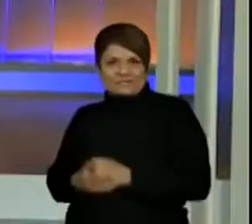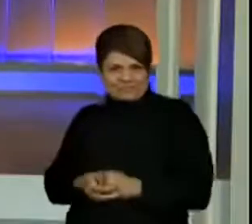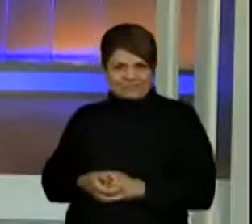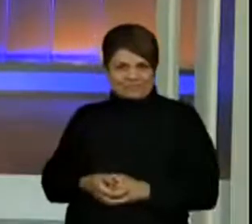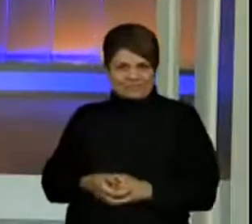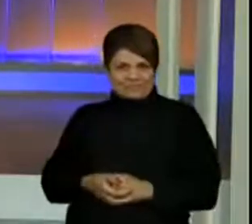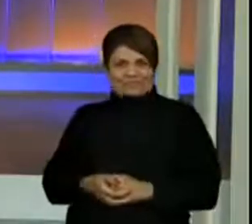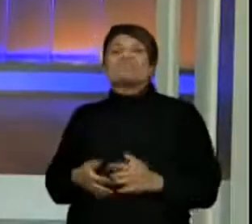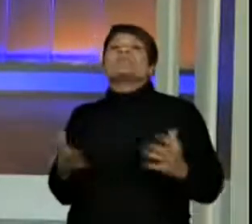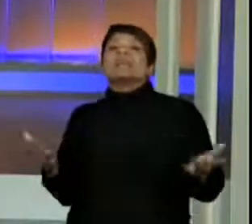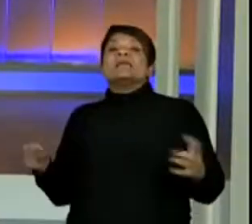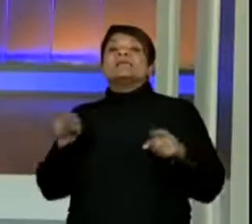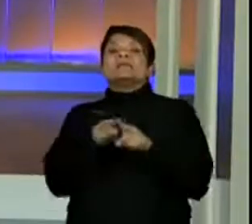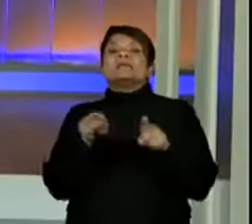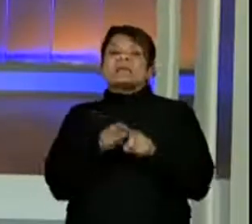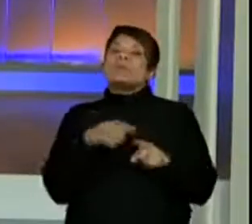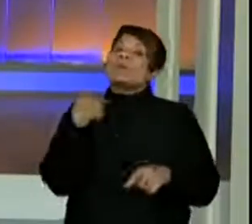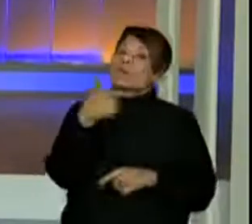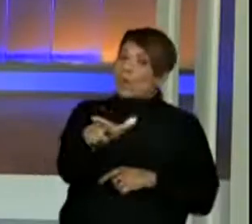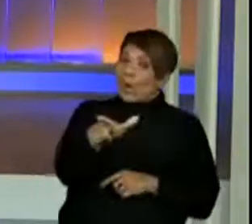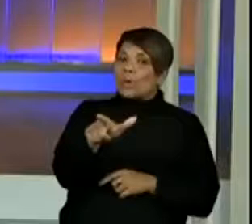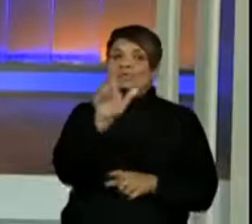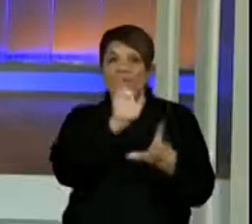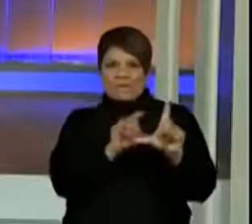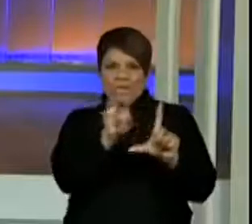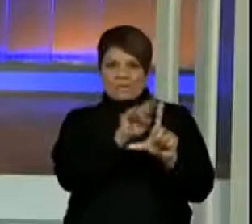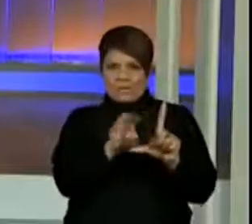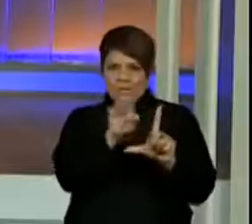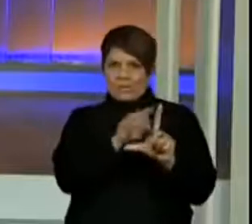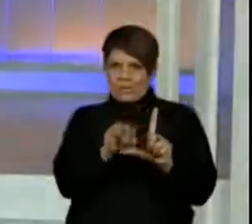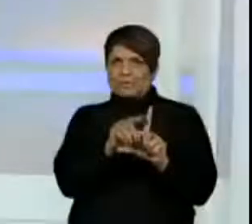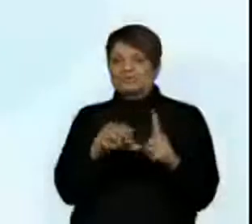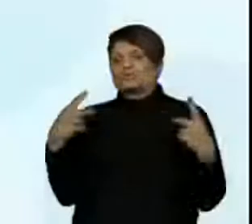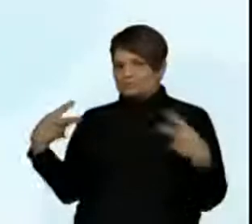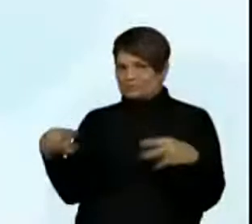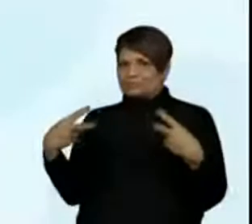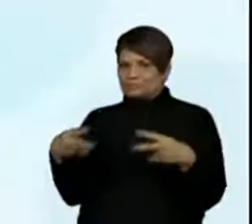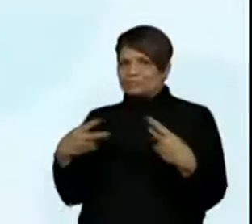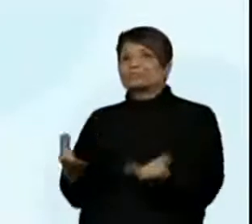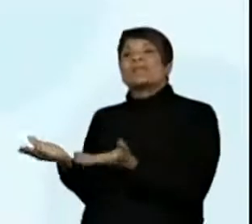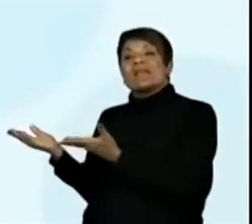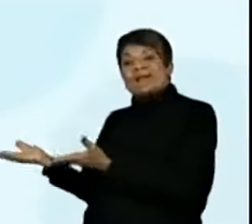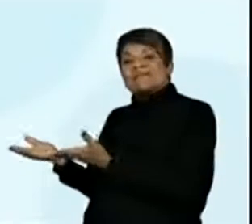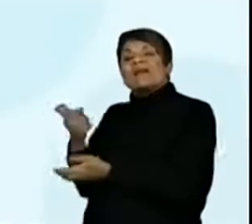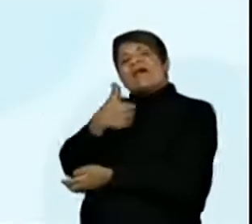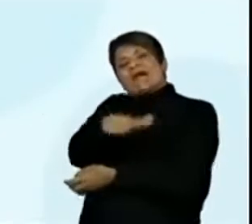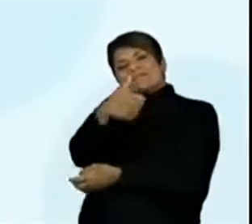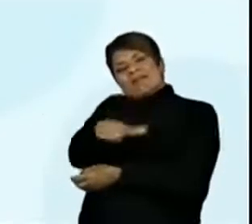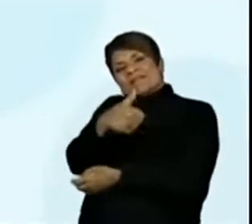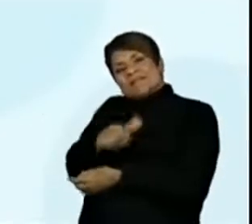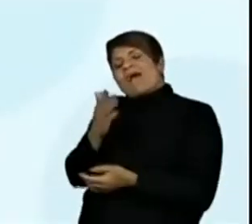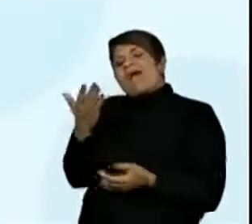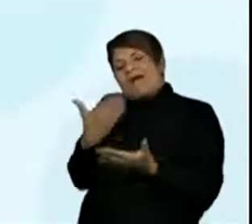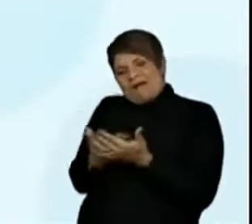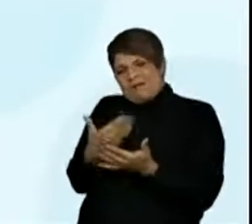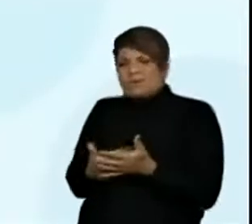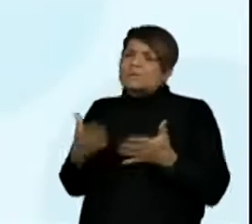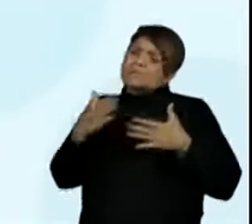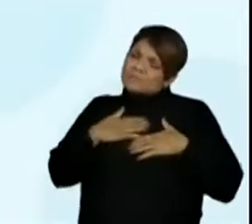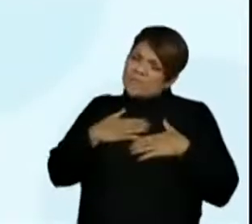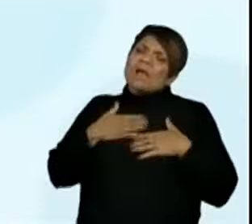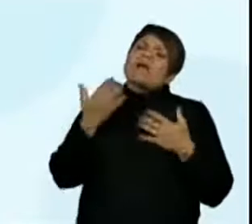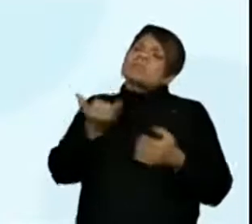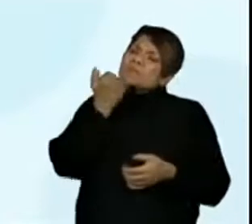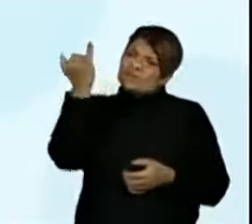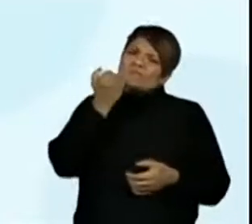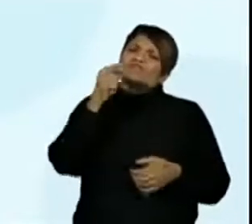E também, neste outro, você vai avaliar essa aula. É muito importante para nós